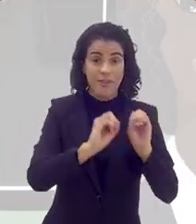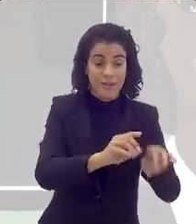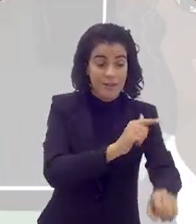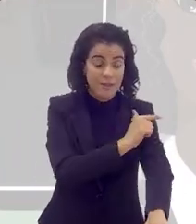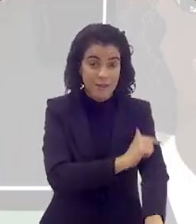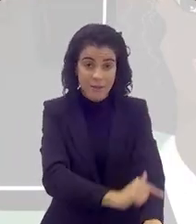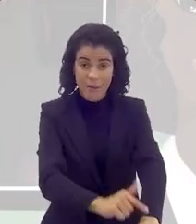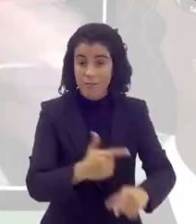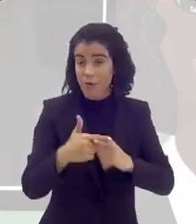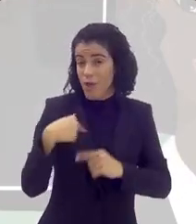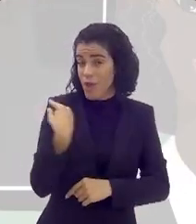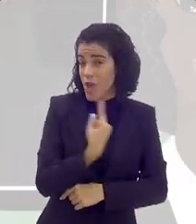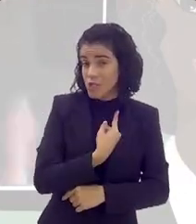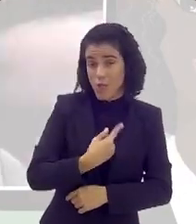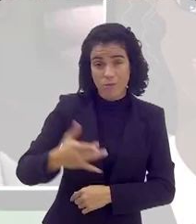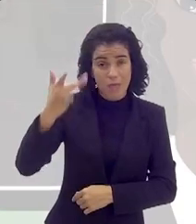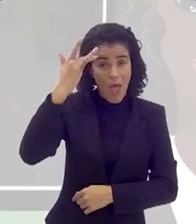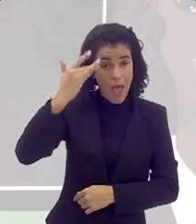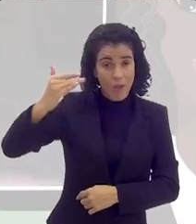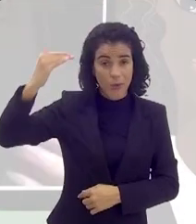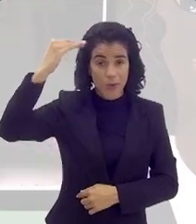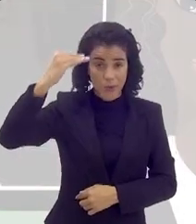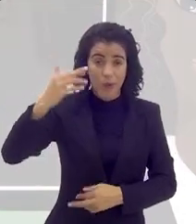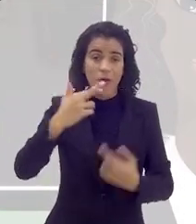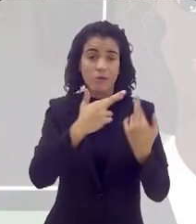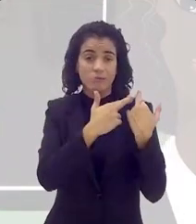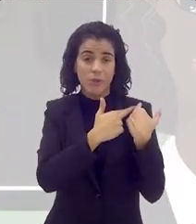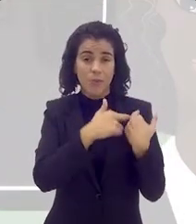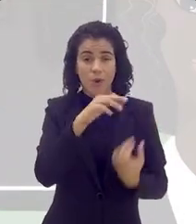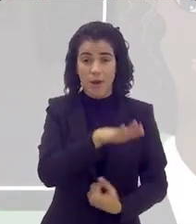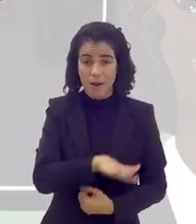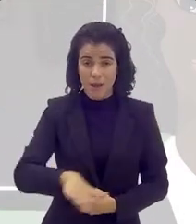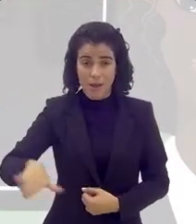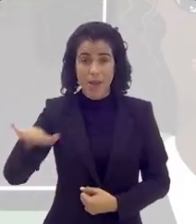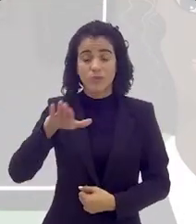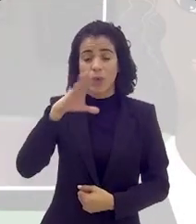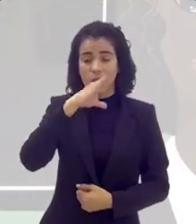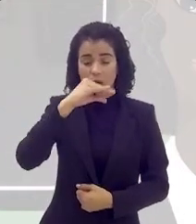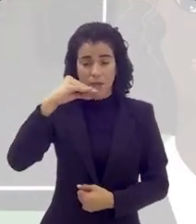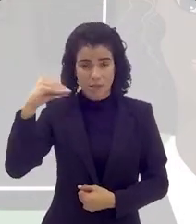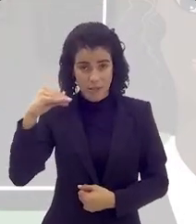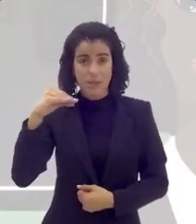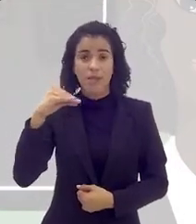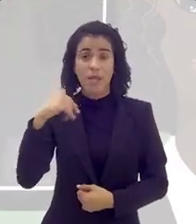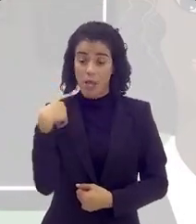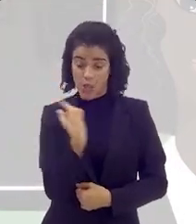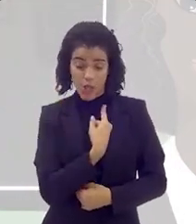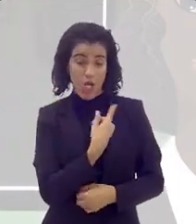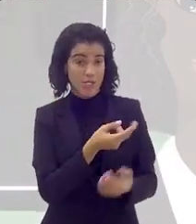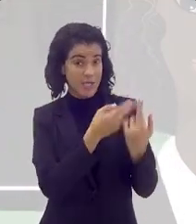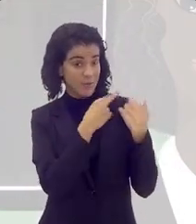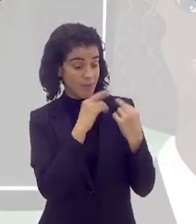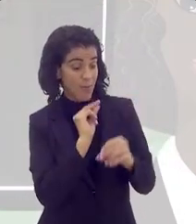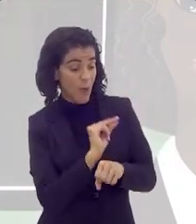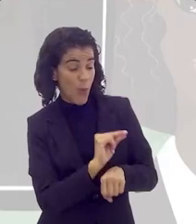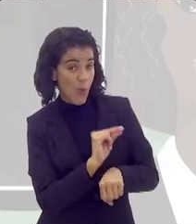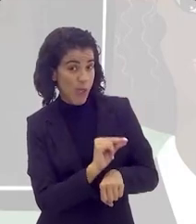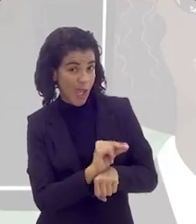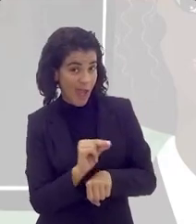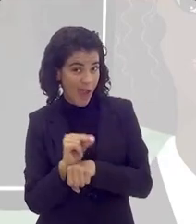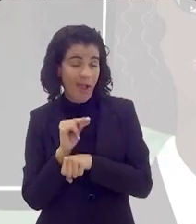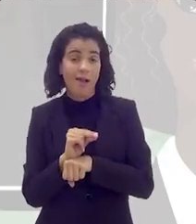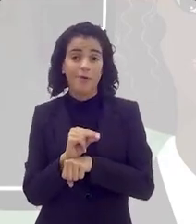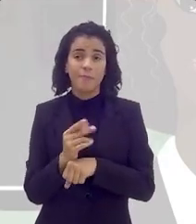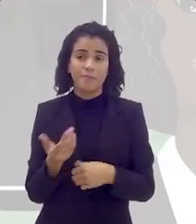educar, porque nós somos adultos responsáveis por uma criança, por um adolescente, que está sobre nossos cuidados em casa ou em outras